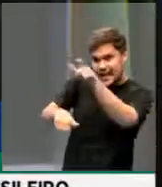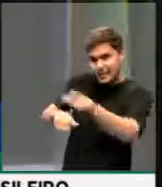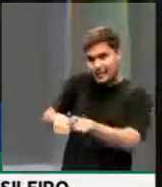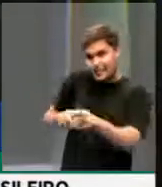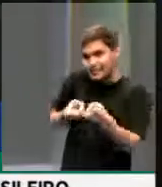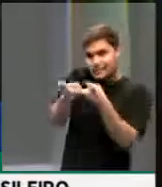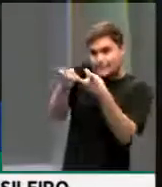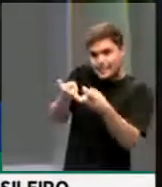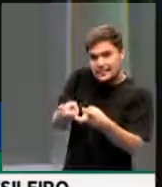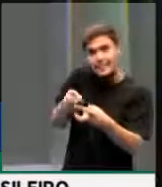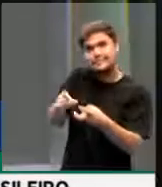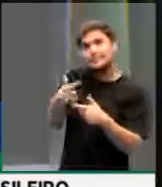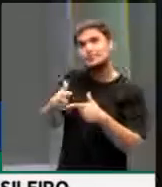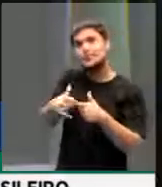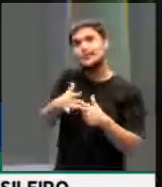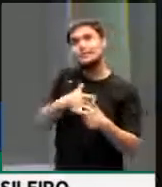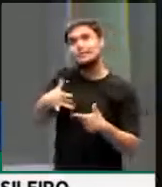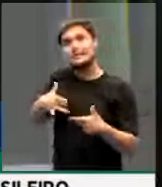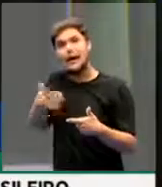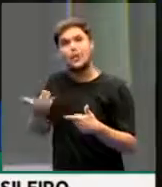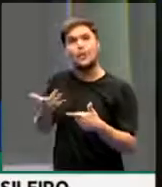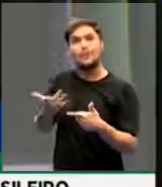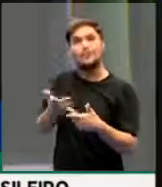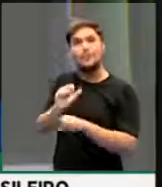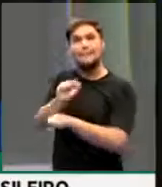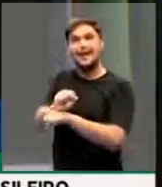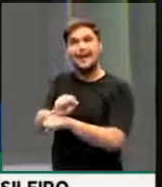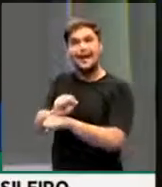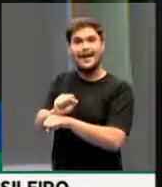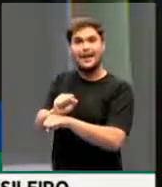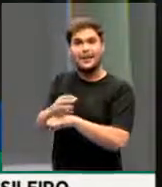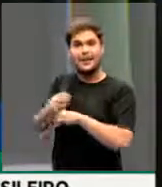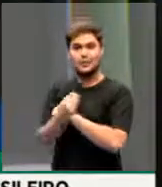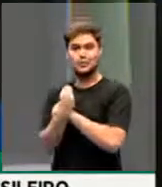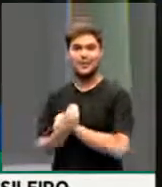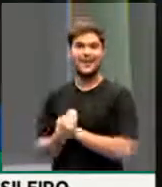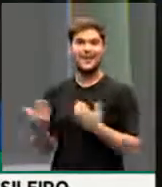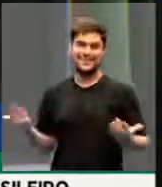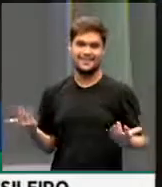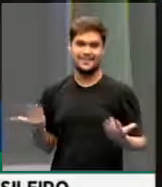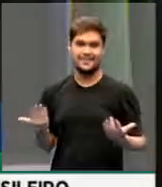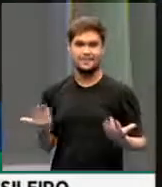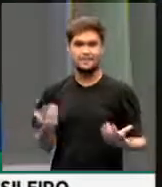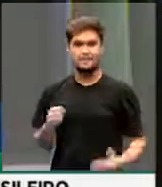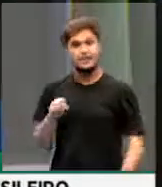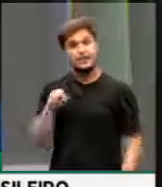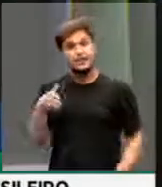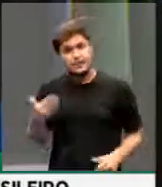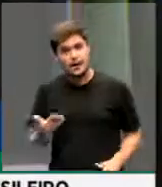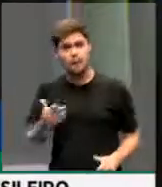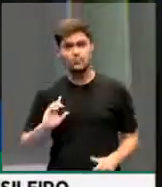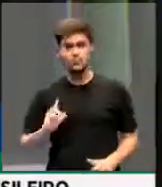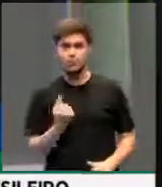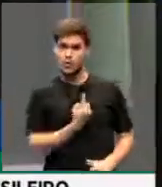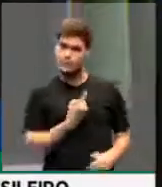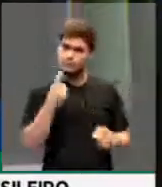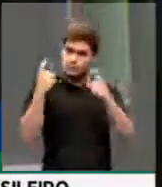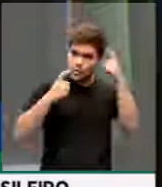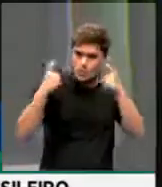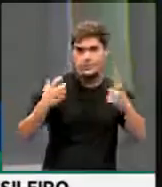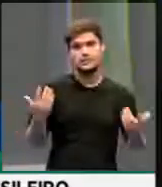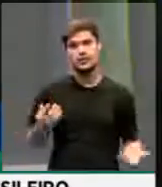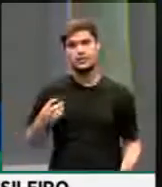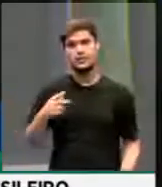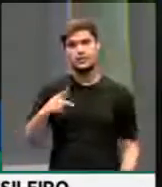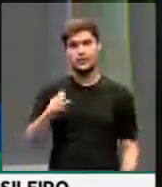de saúde que é impeça de continuar exercendo aquela profissão daquele jeito. Então, é realmente enorme a preocupação que nós do PSB